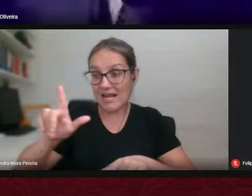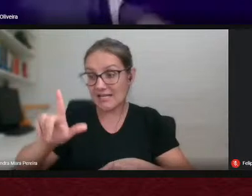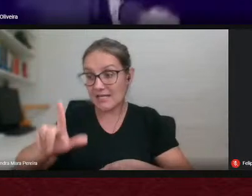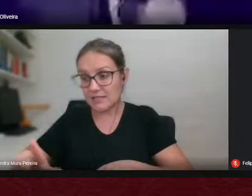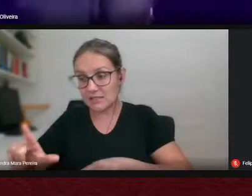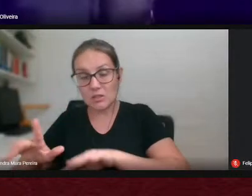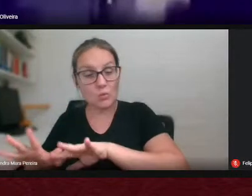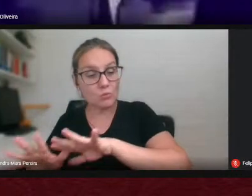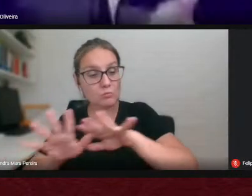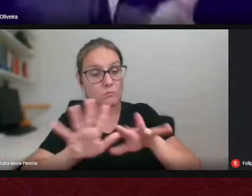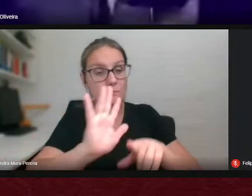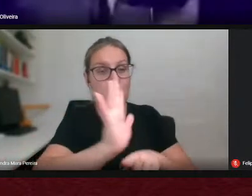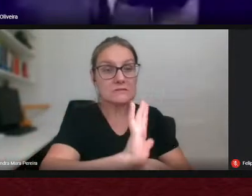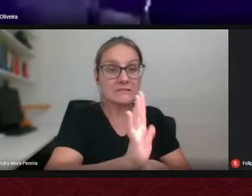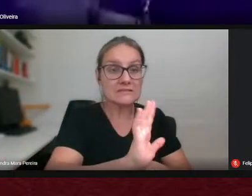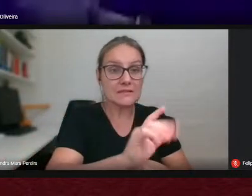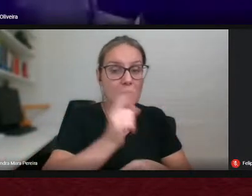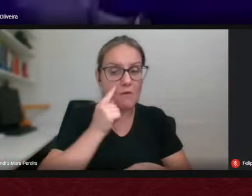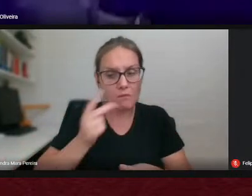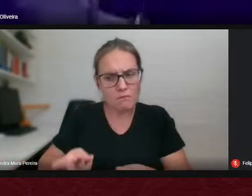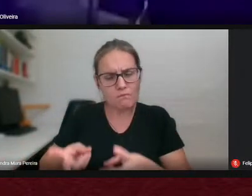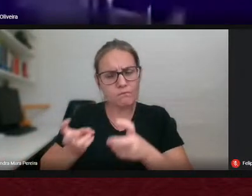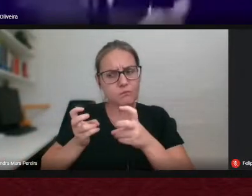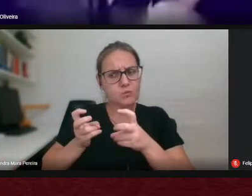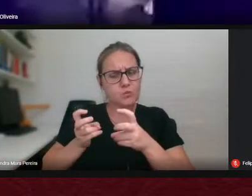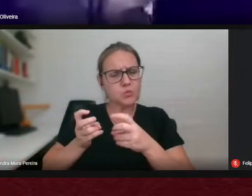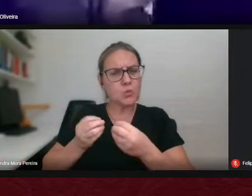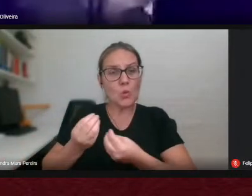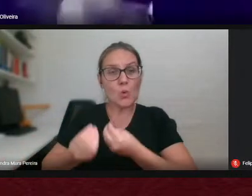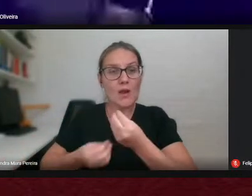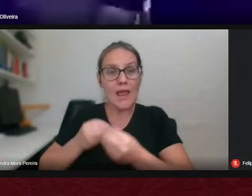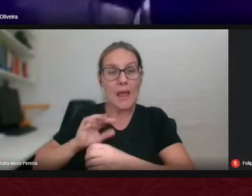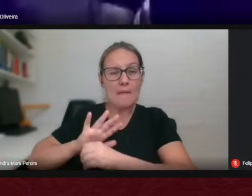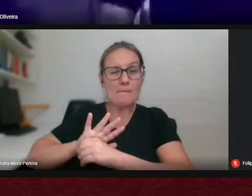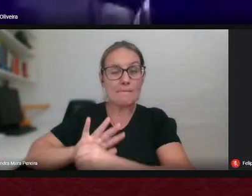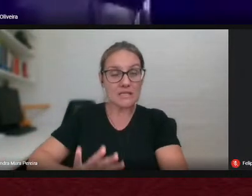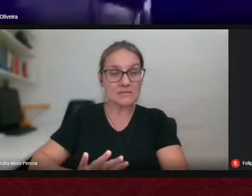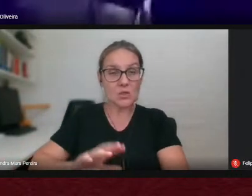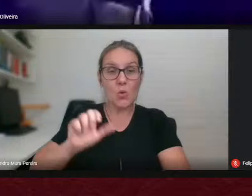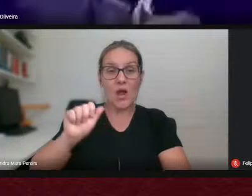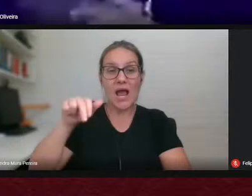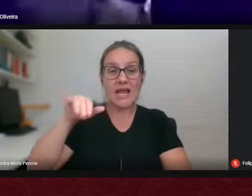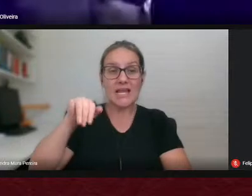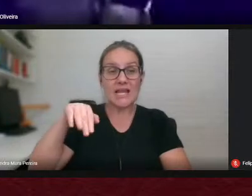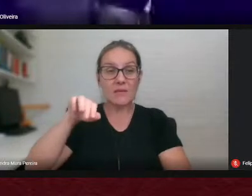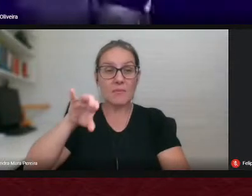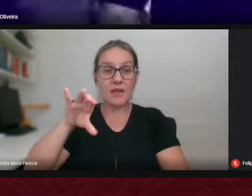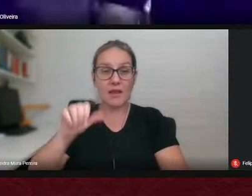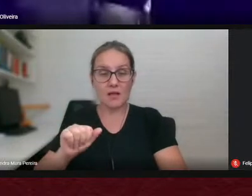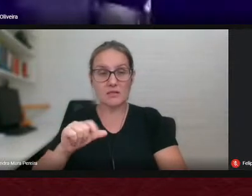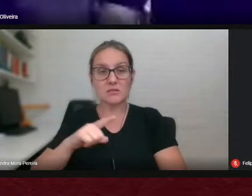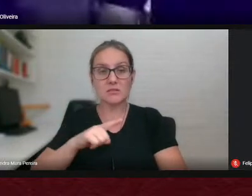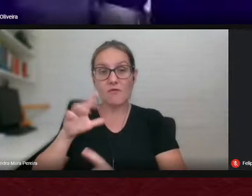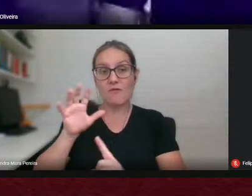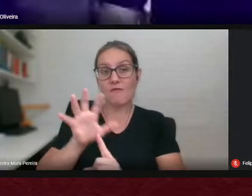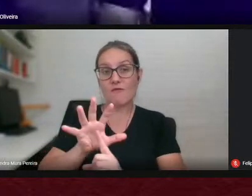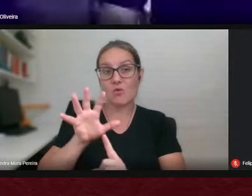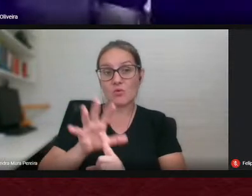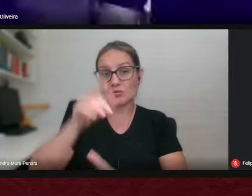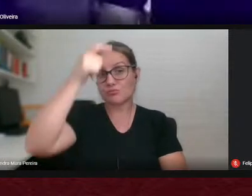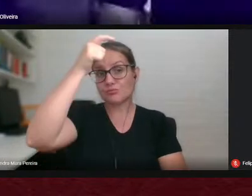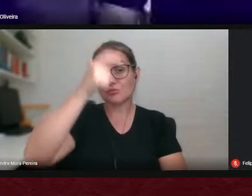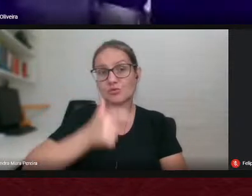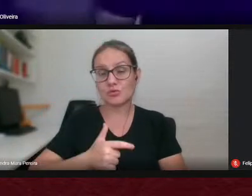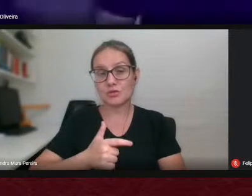outra é possível você flagrar todas as pressões anímicas que pesam sobre os sujeitos que compõem essa